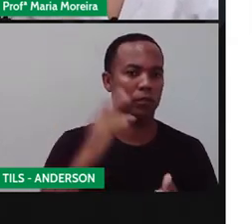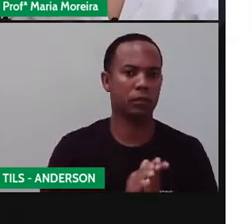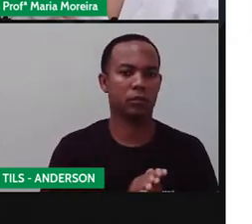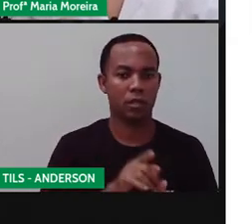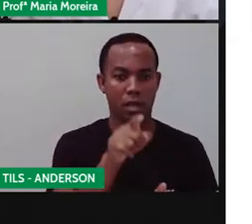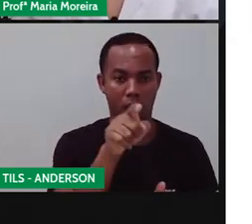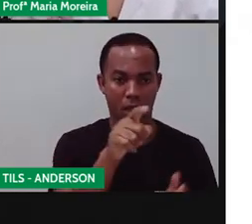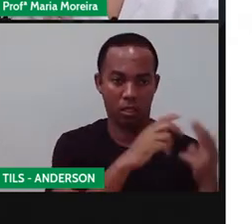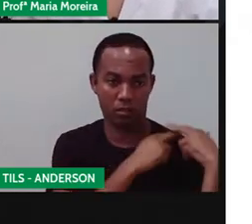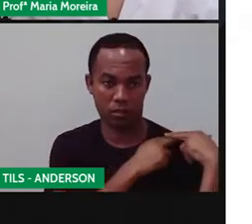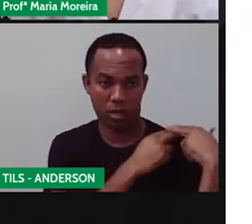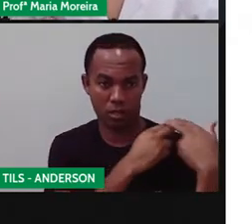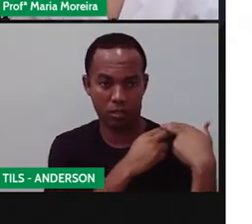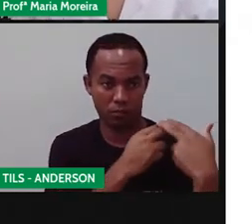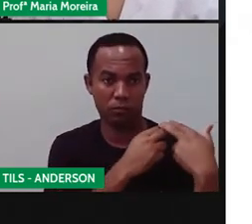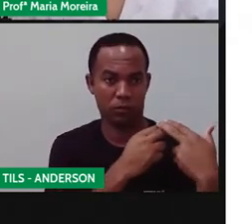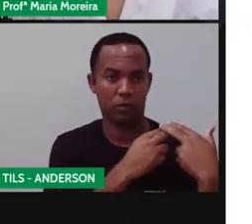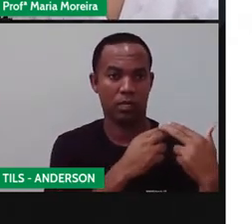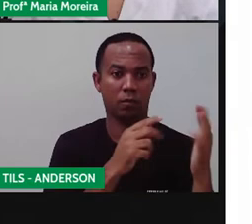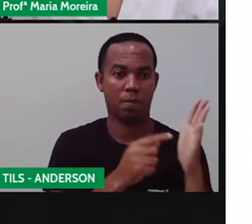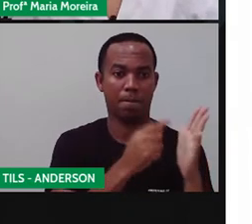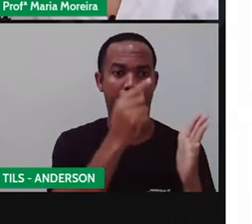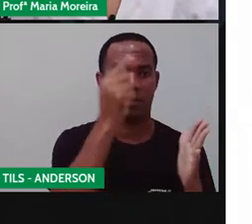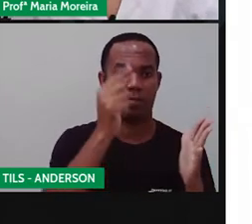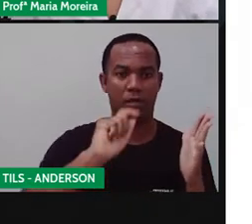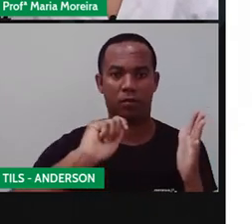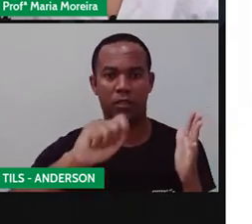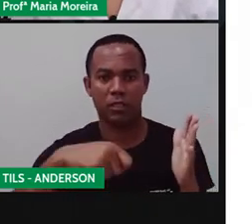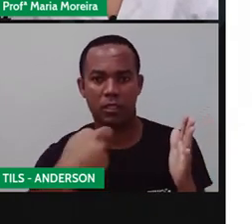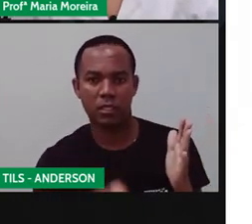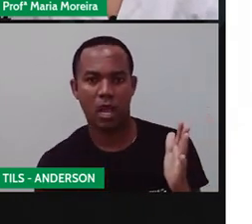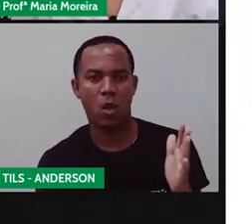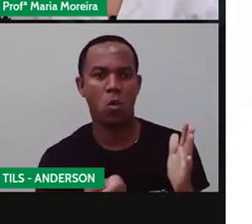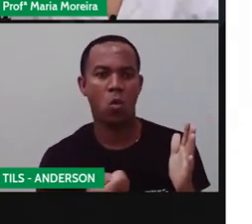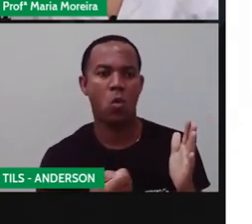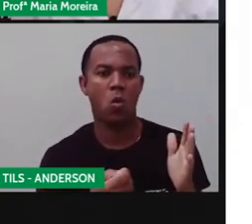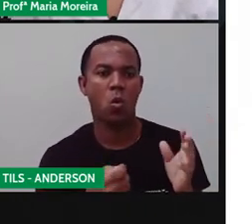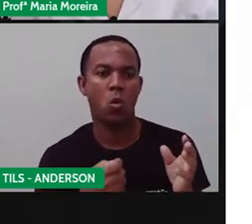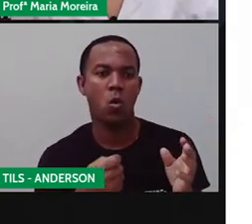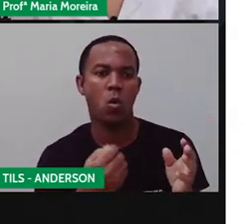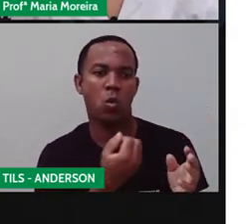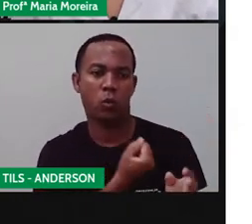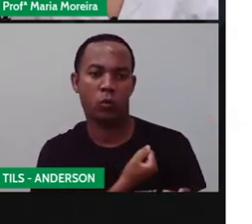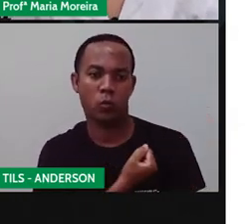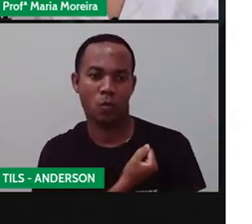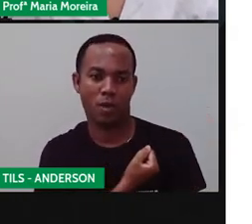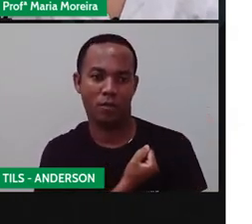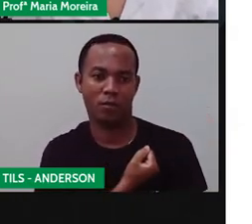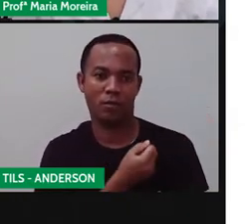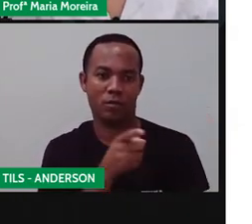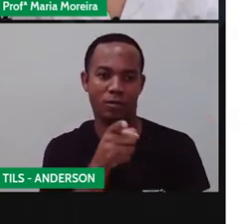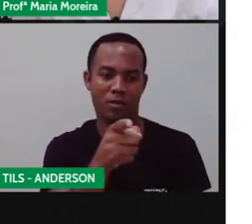eles quem criaram os primeiros símbolos para representar os números. Você sabia disso, Anderson?